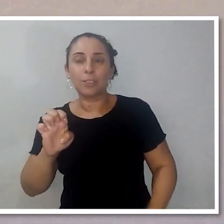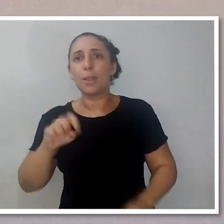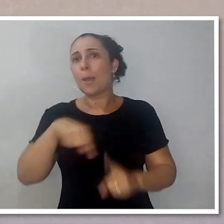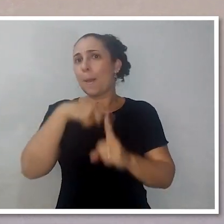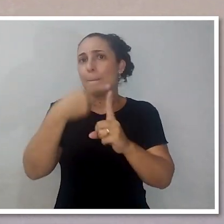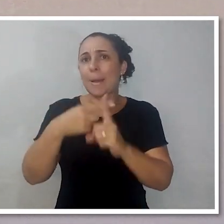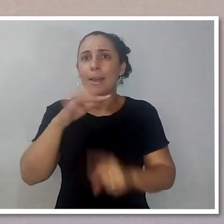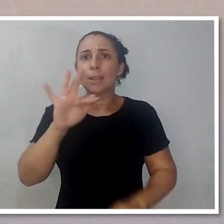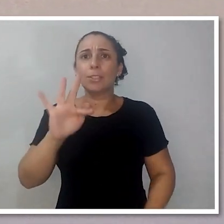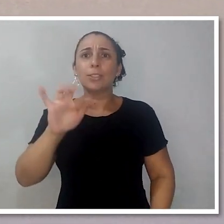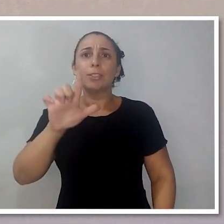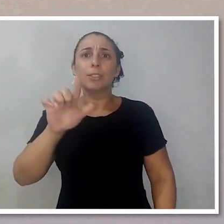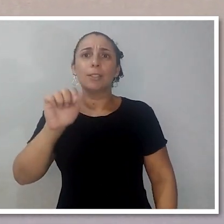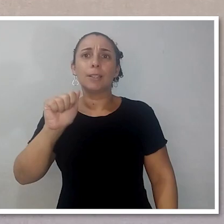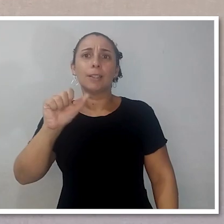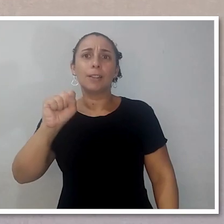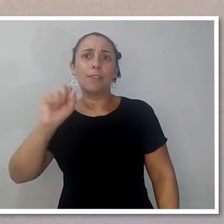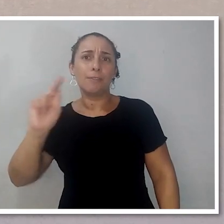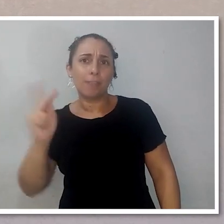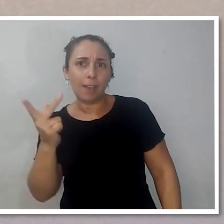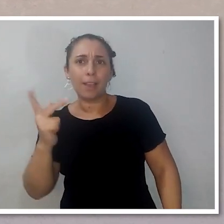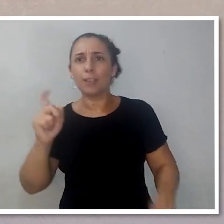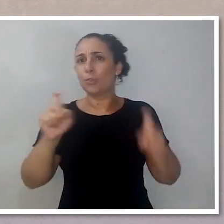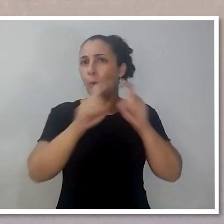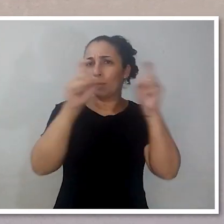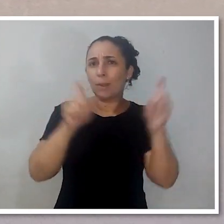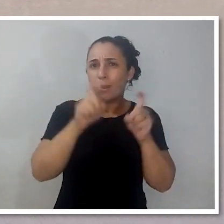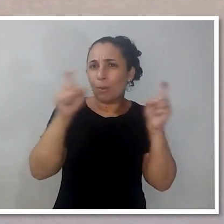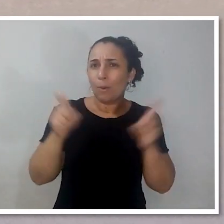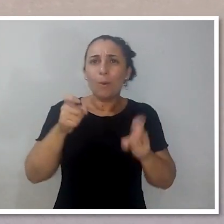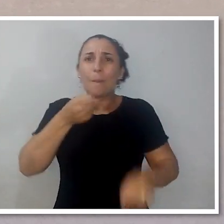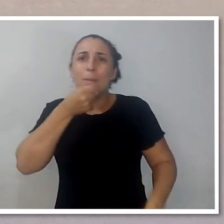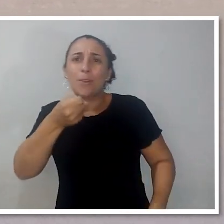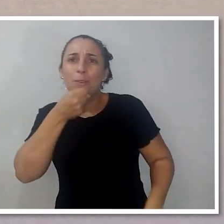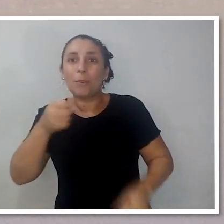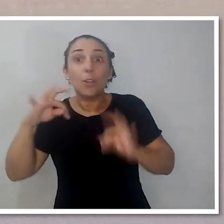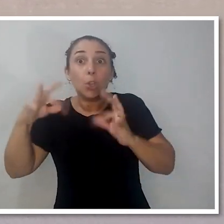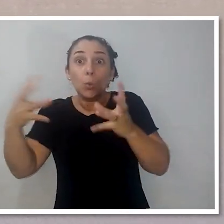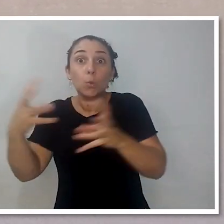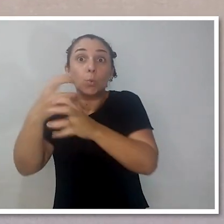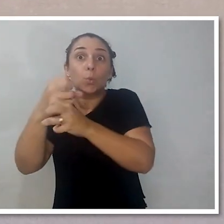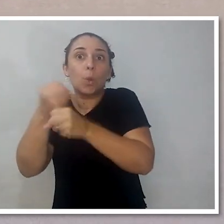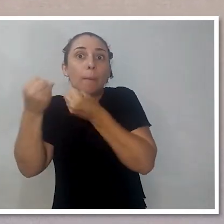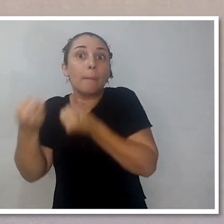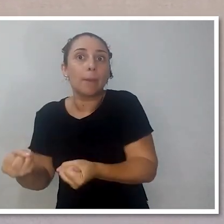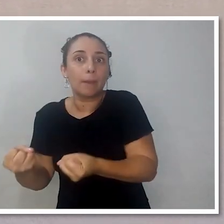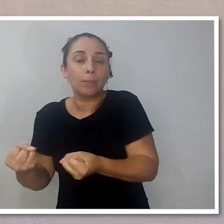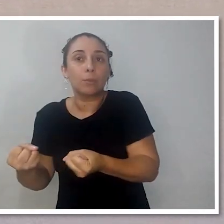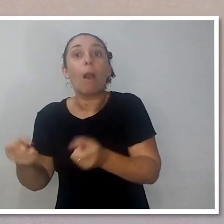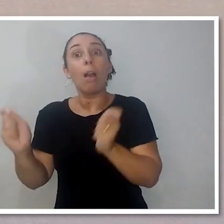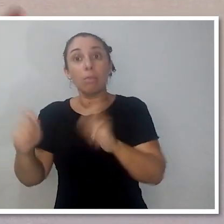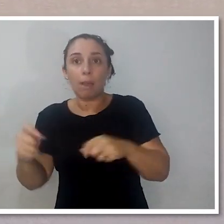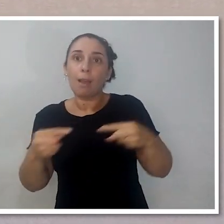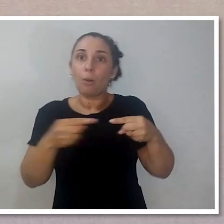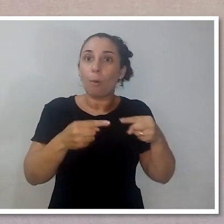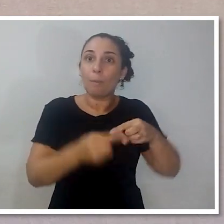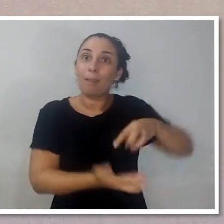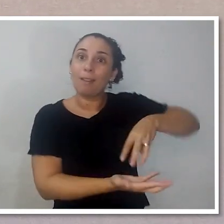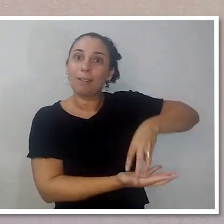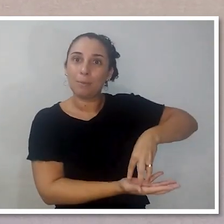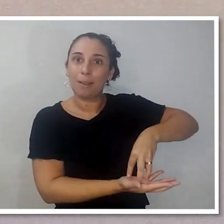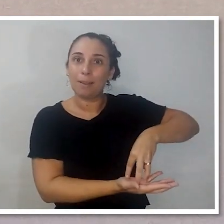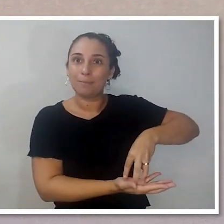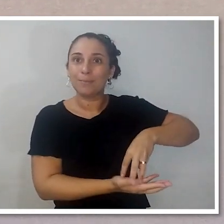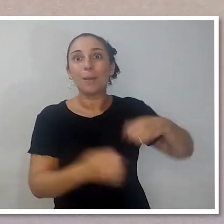um flash, se você for usar, o peso de um monitor externo, o peso de microfone, tudo isso você tem que somar para você chegar à sua carga